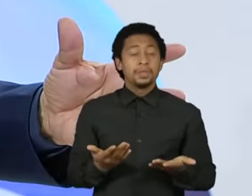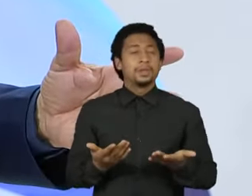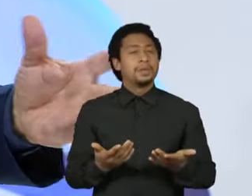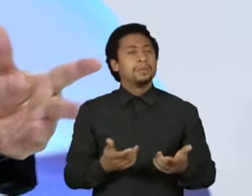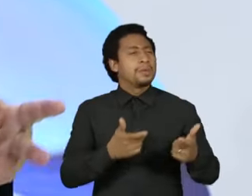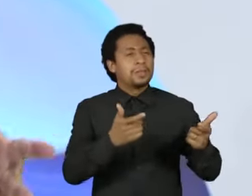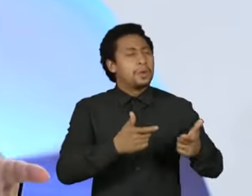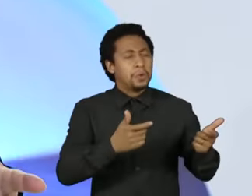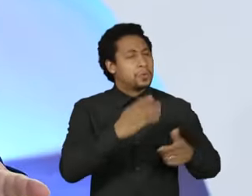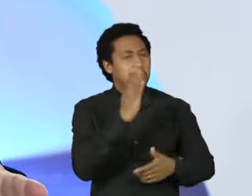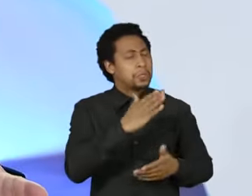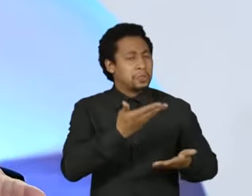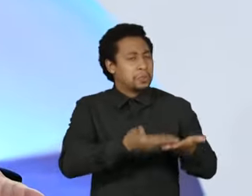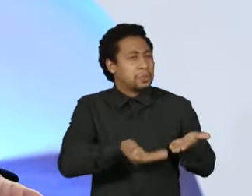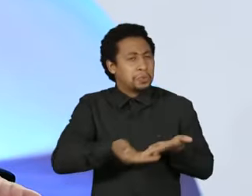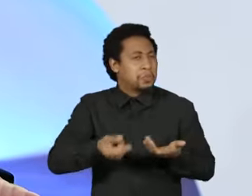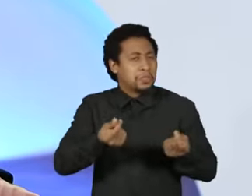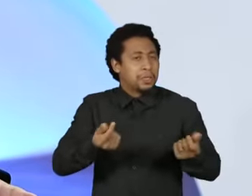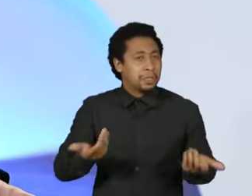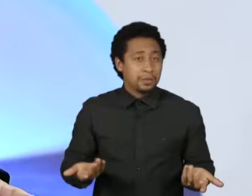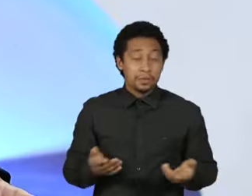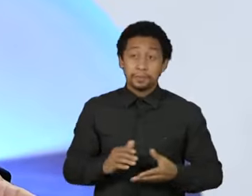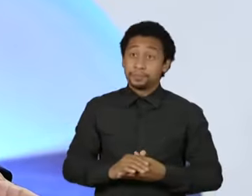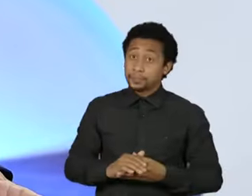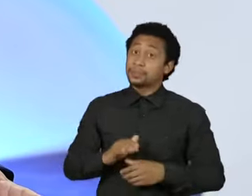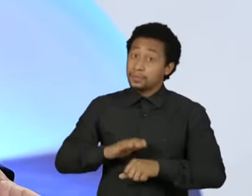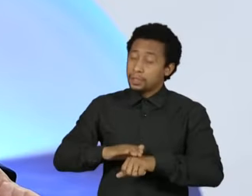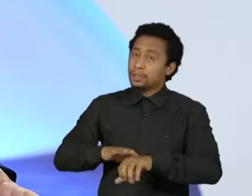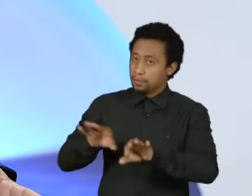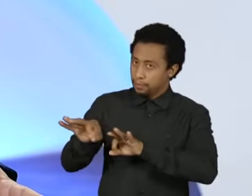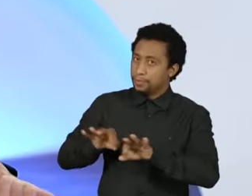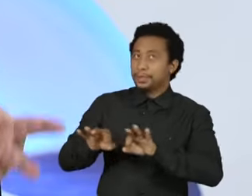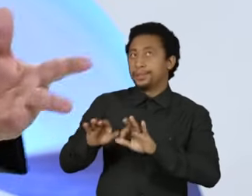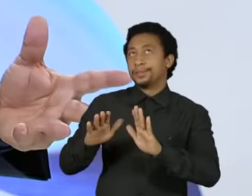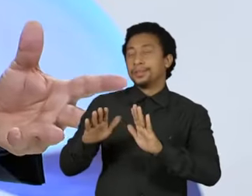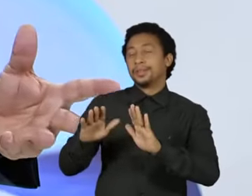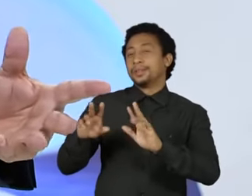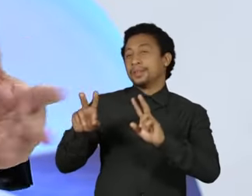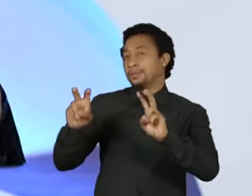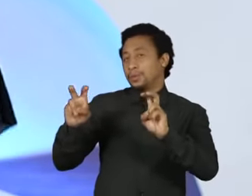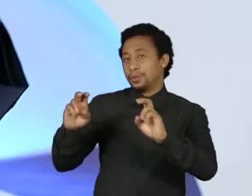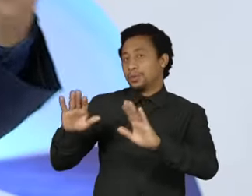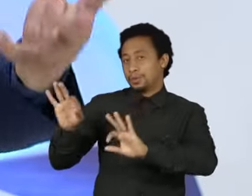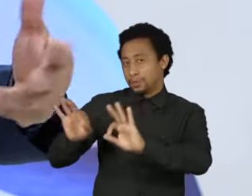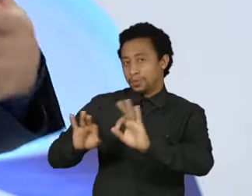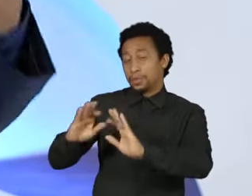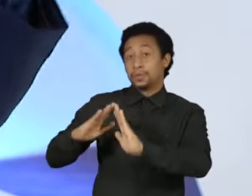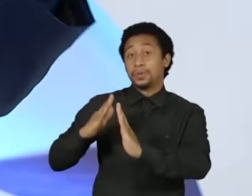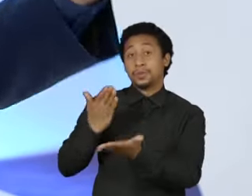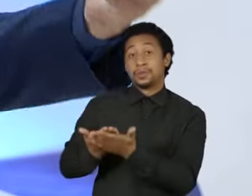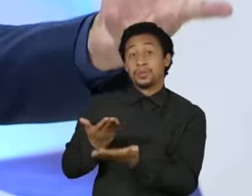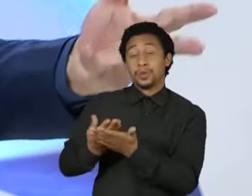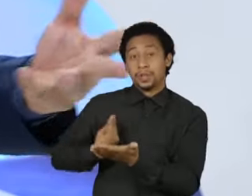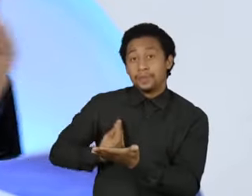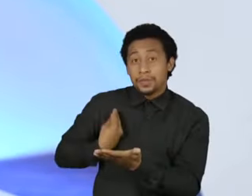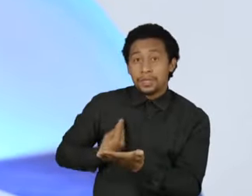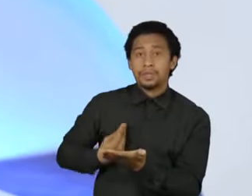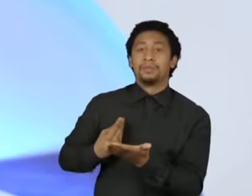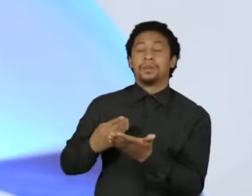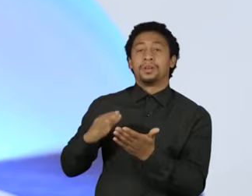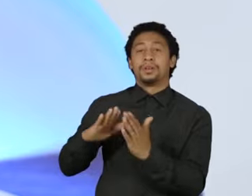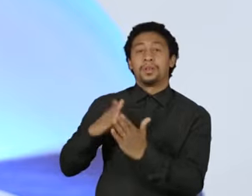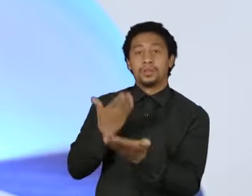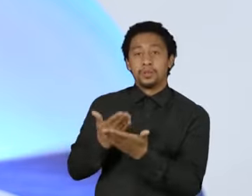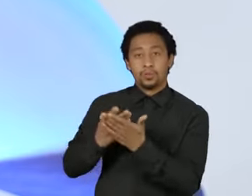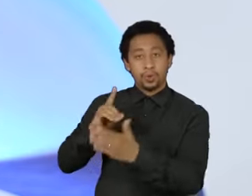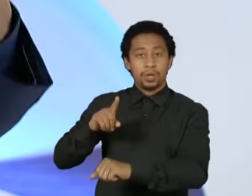programas inovadores, como foi a Escola Viva que nós implementamos, escola integral, em tempo integral e assim